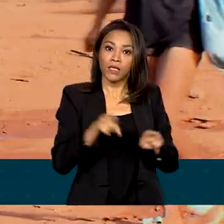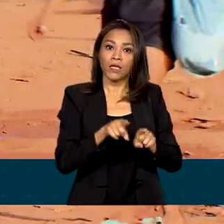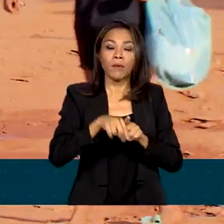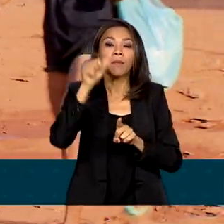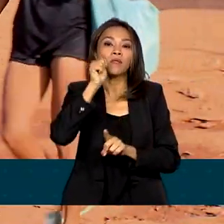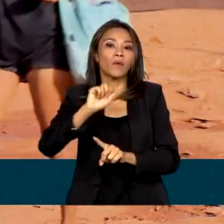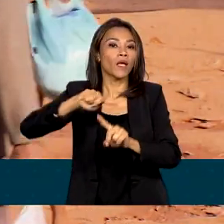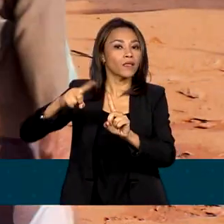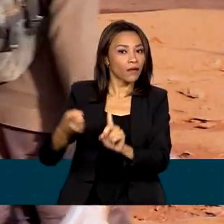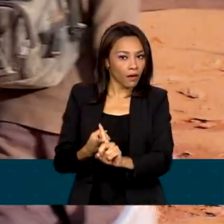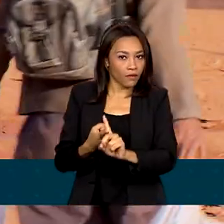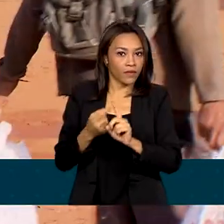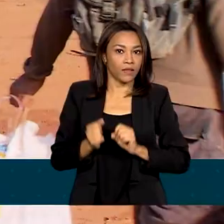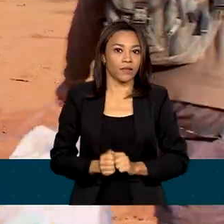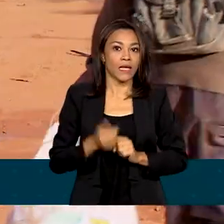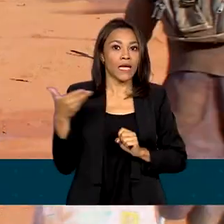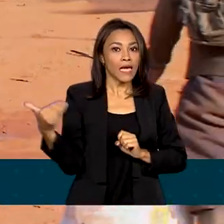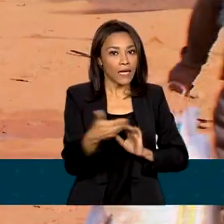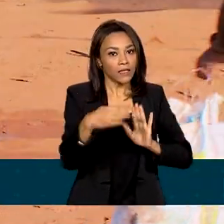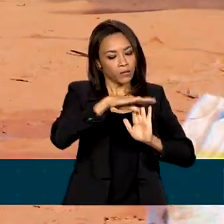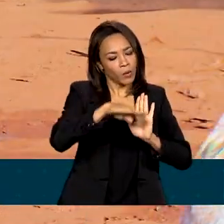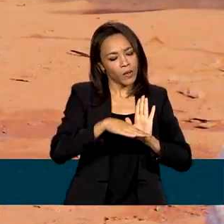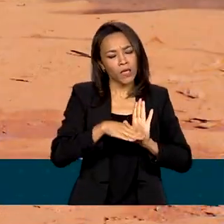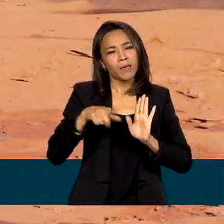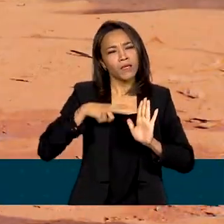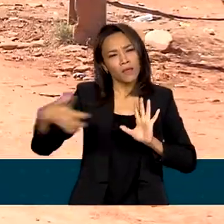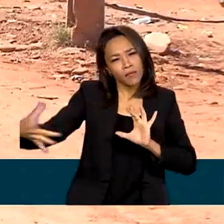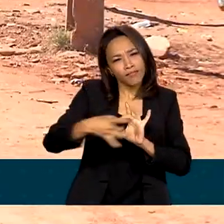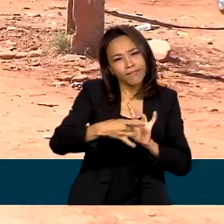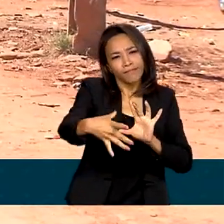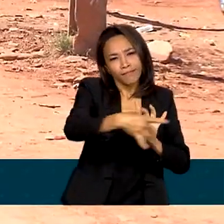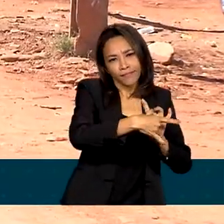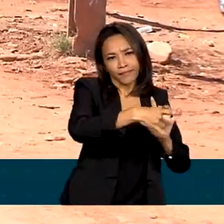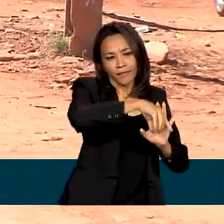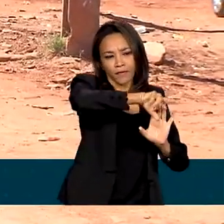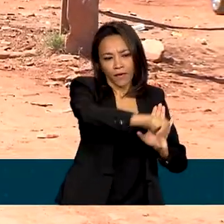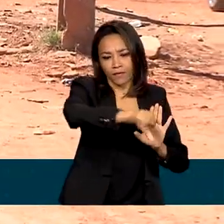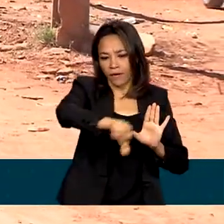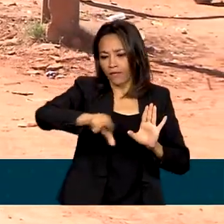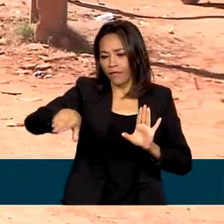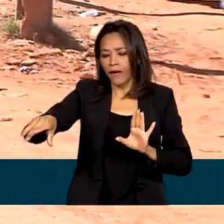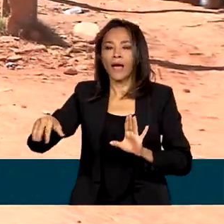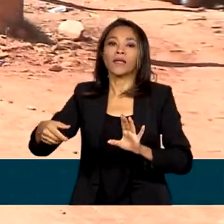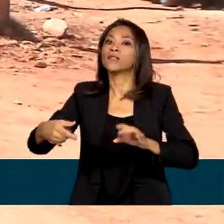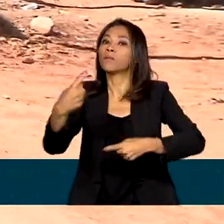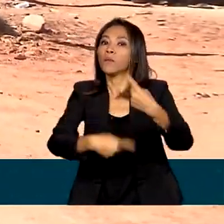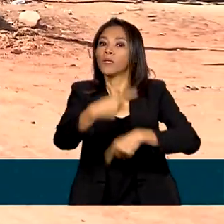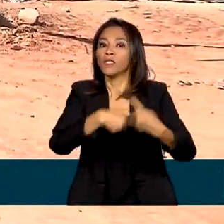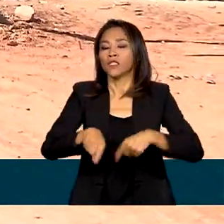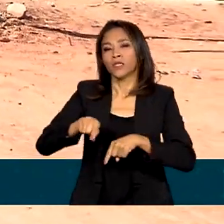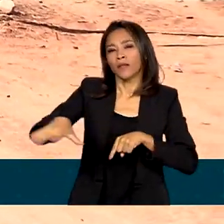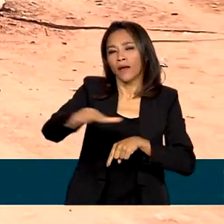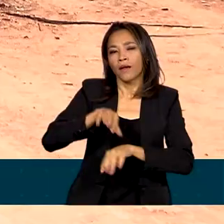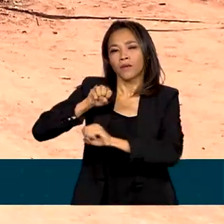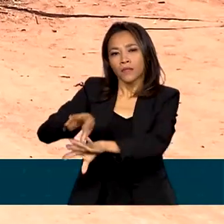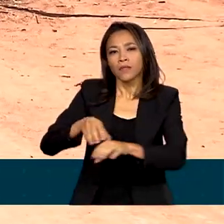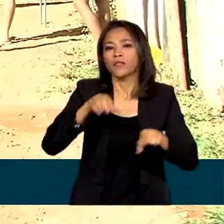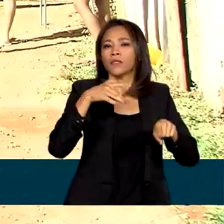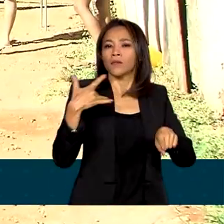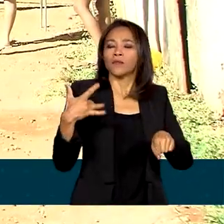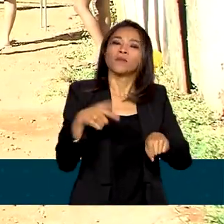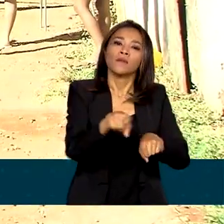gestantes, O programa se relaciona com outras políticas públicas nas áreas de saúde e educação e, por isso, com isso, voltam algumas